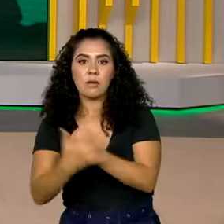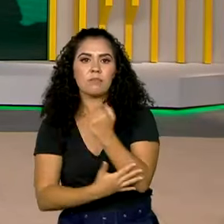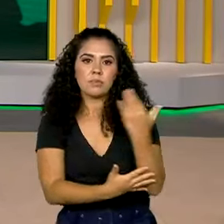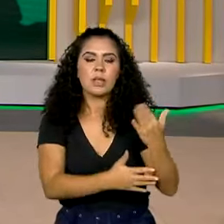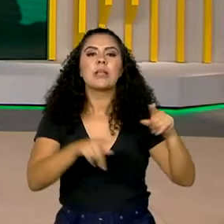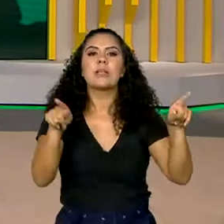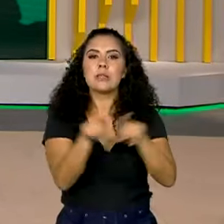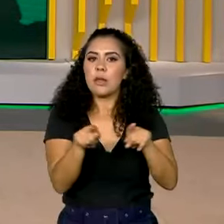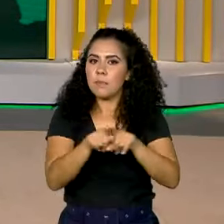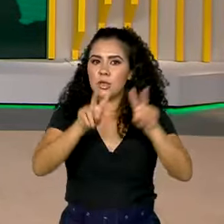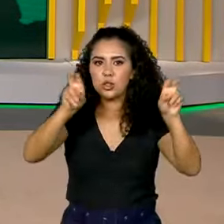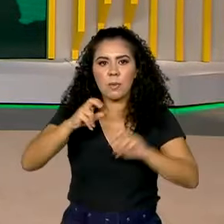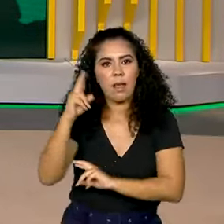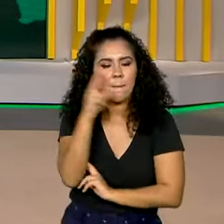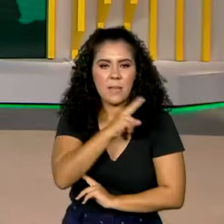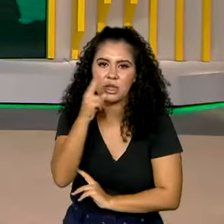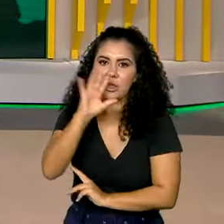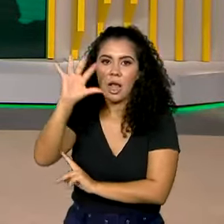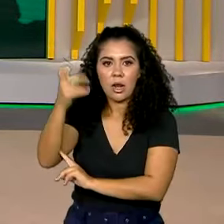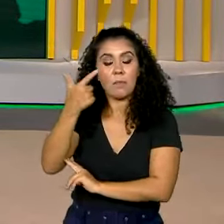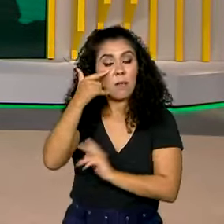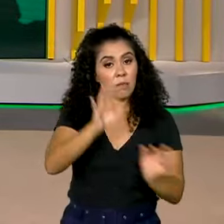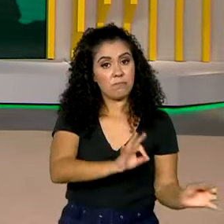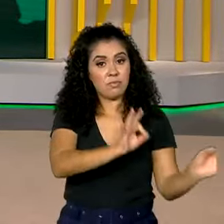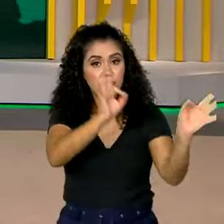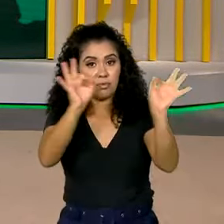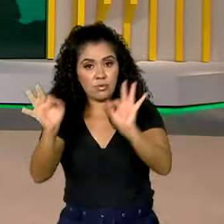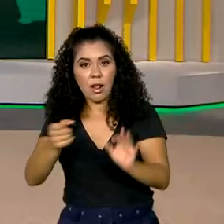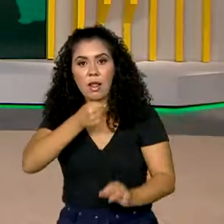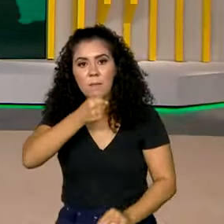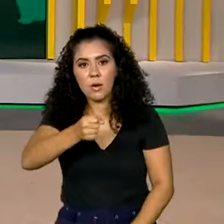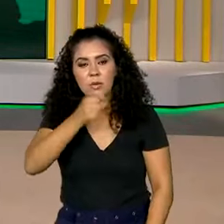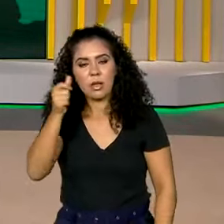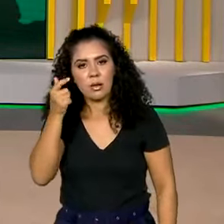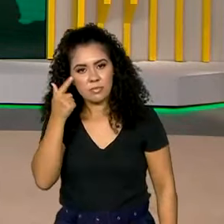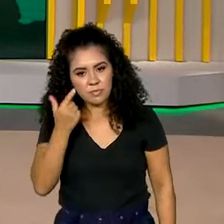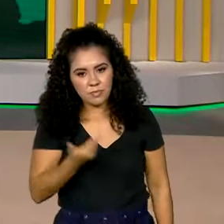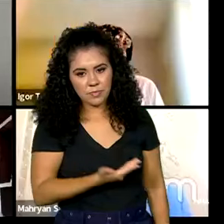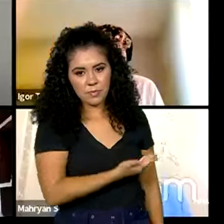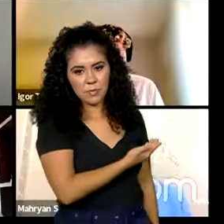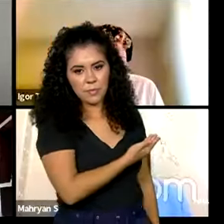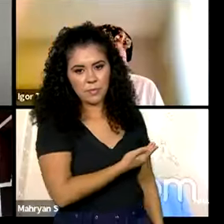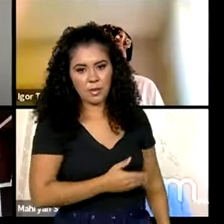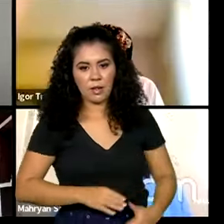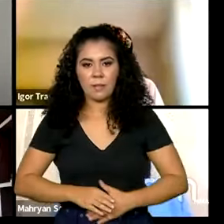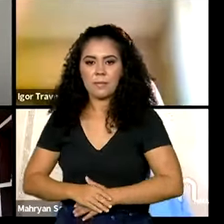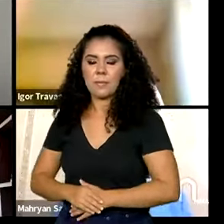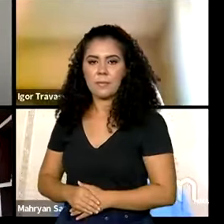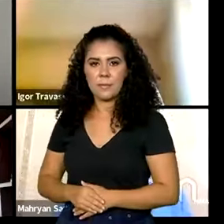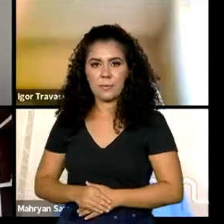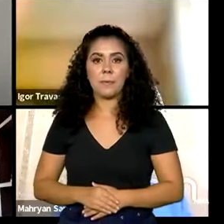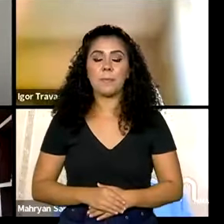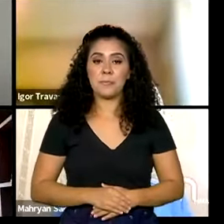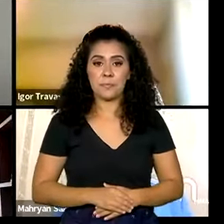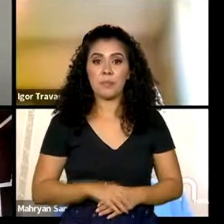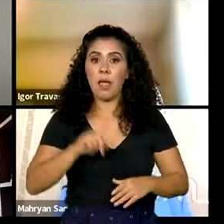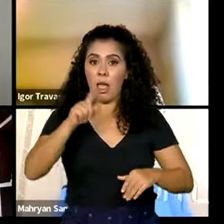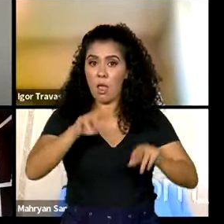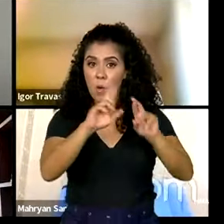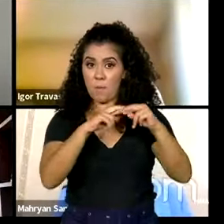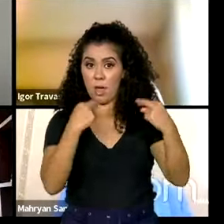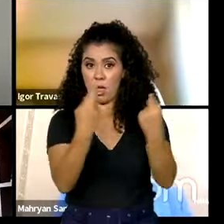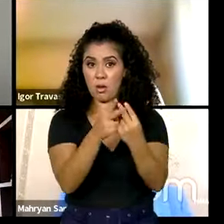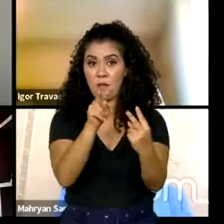da questão da emergência climática. Veja na reportagem de Luciana Colares. Foi uma reunião